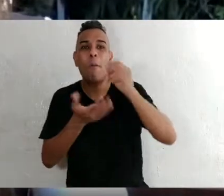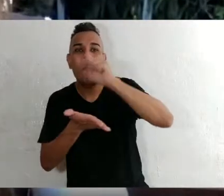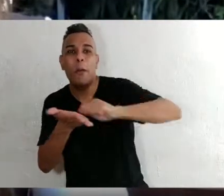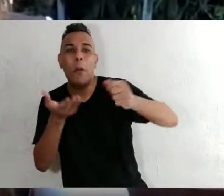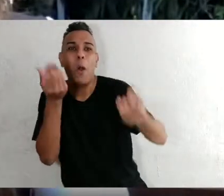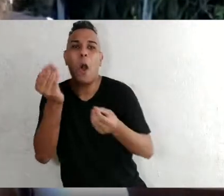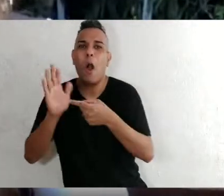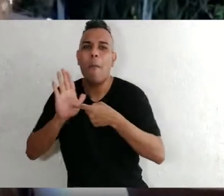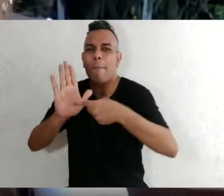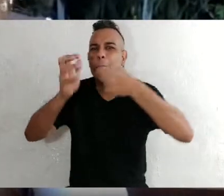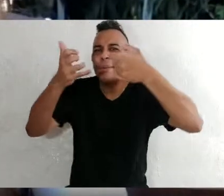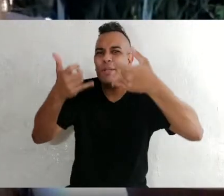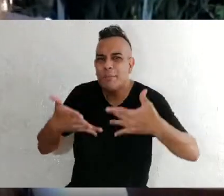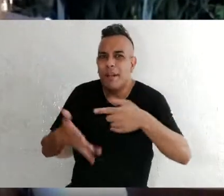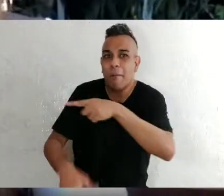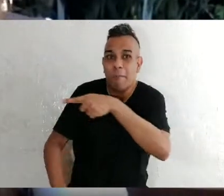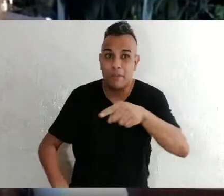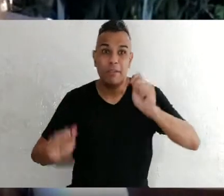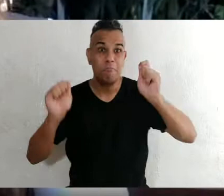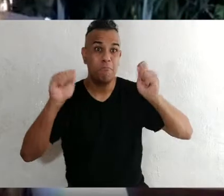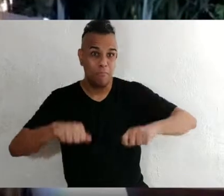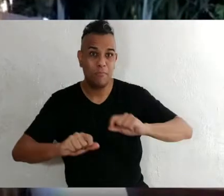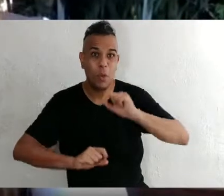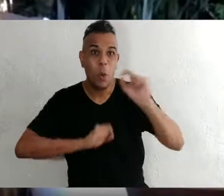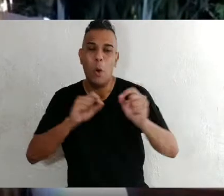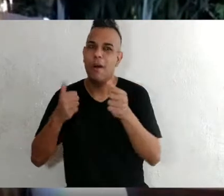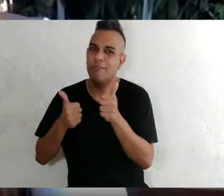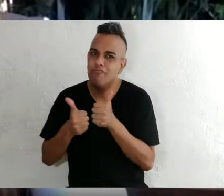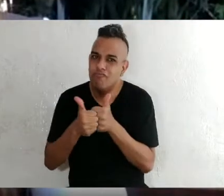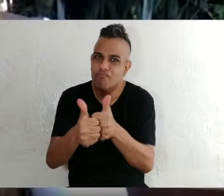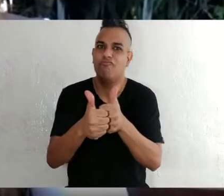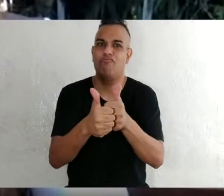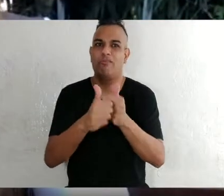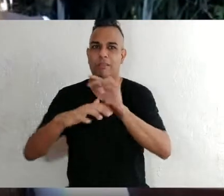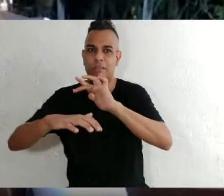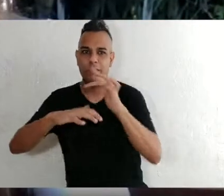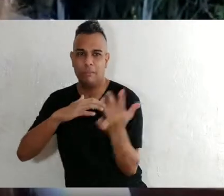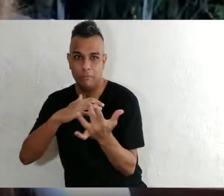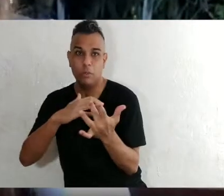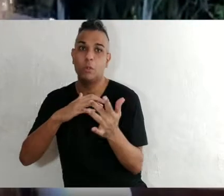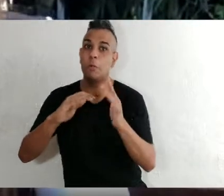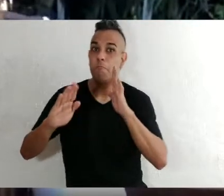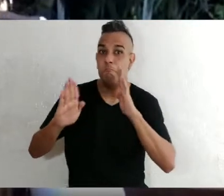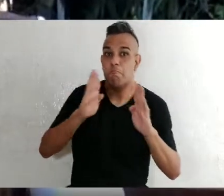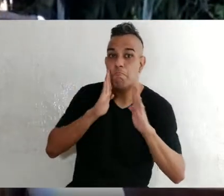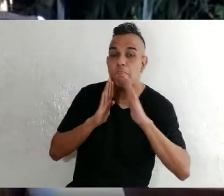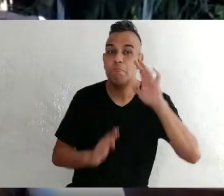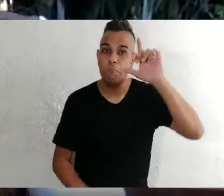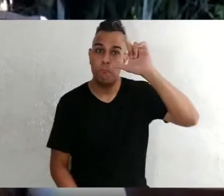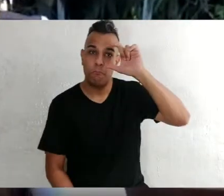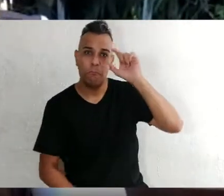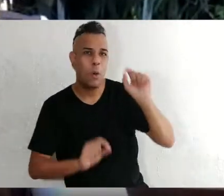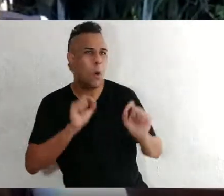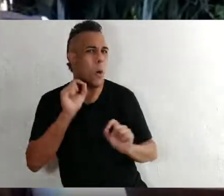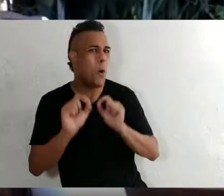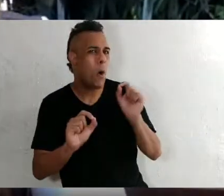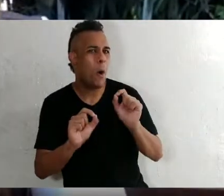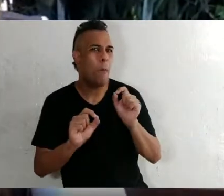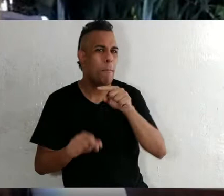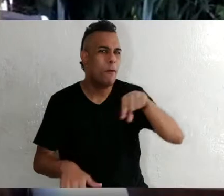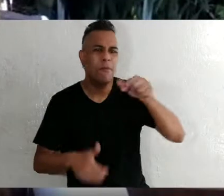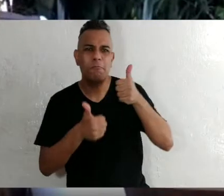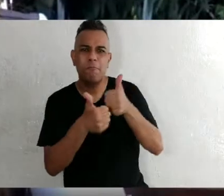capítulos. Então, para ver esses vídeos, vocês precisam nos seguir nas redes sociais. No Facebook e no Instagram, nosso